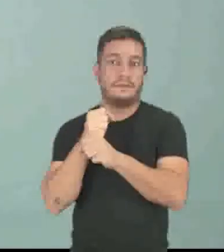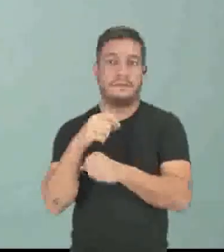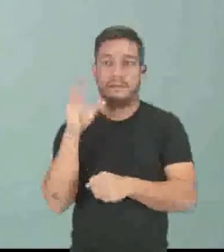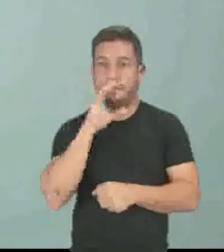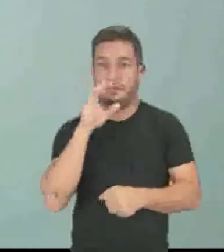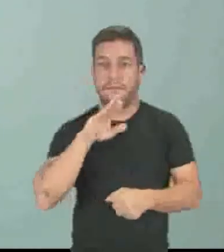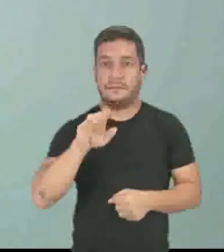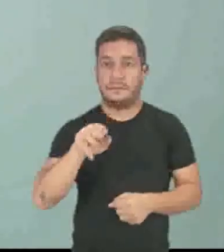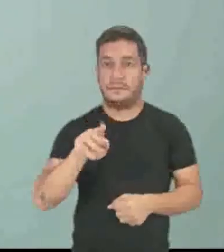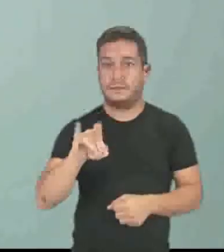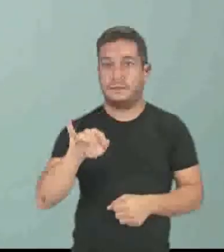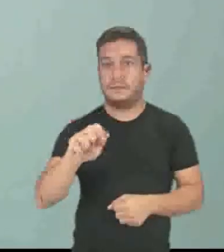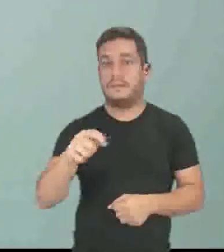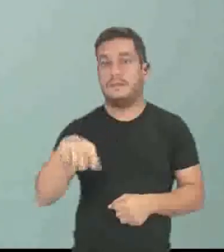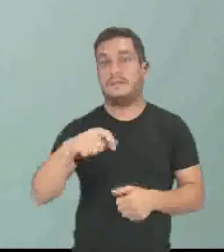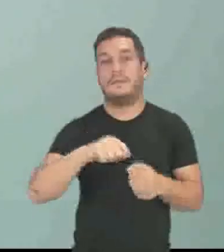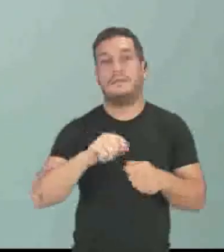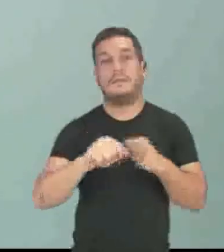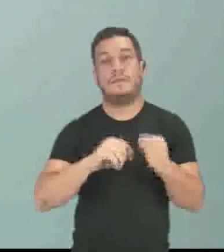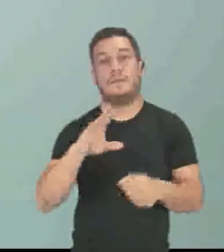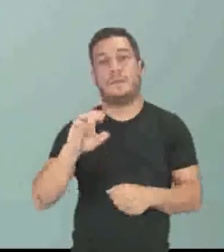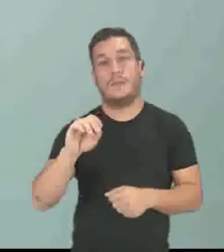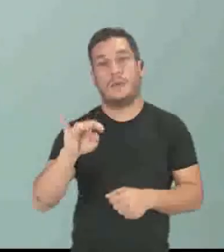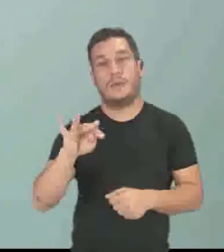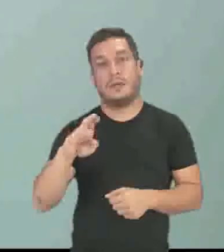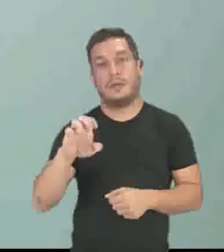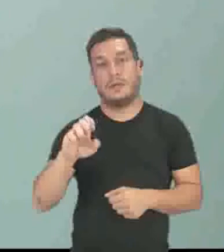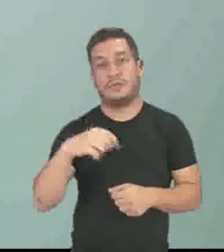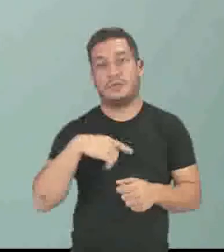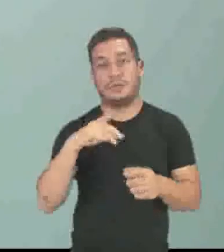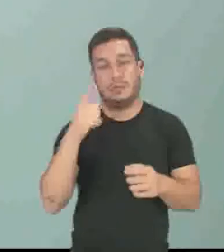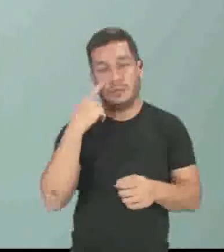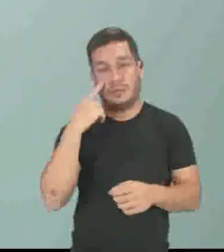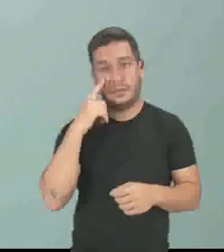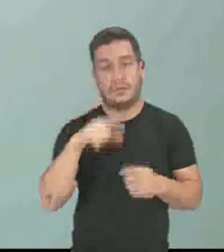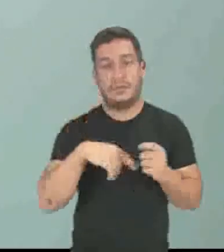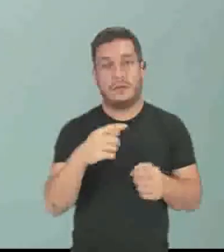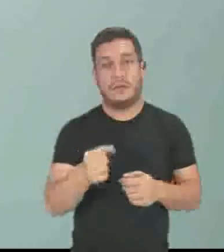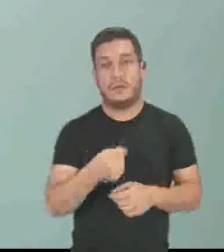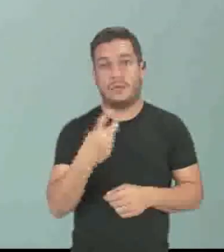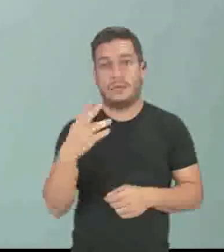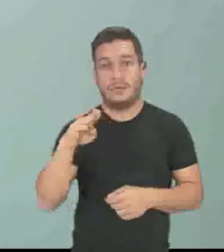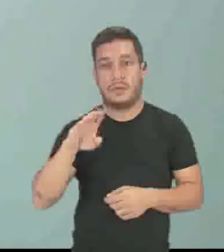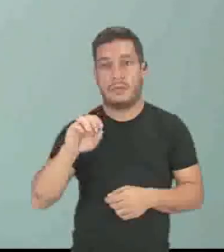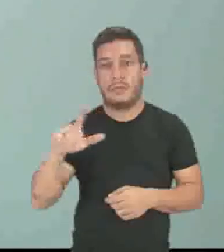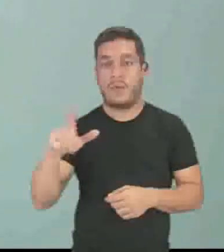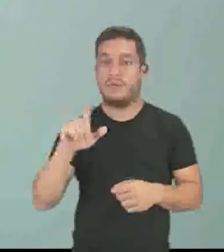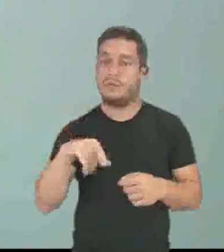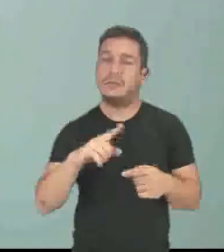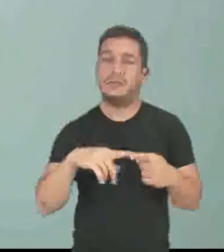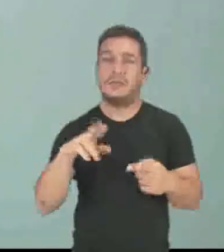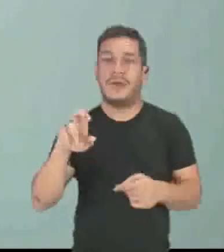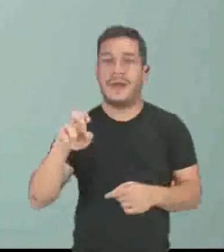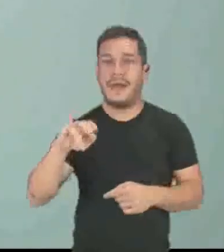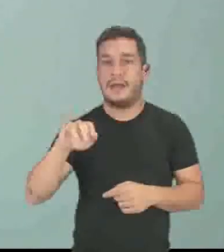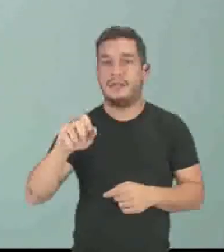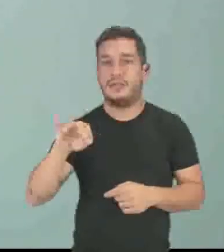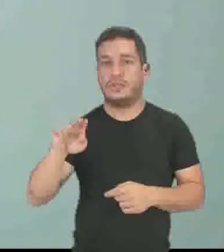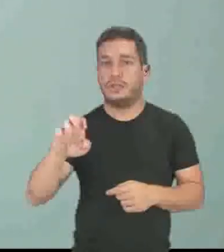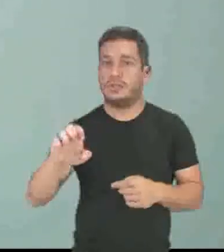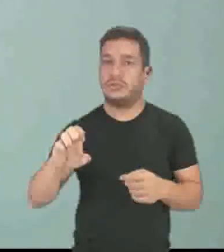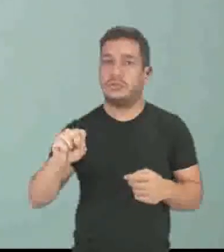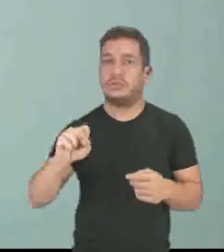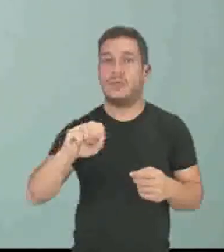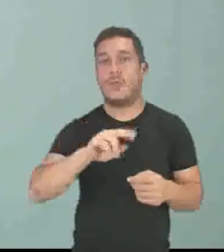velocidade média, você vai fazer o quociente entre a concentração em mols, seja dos reagentes ou dos